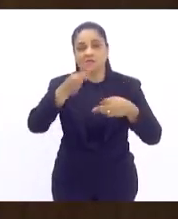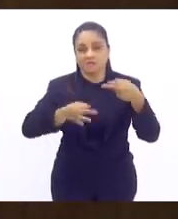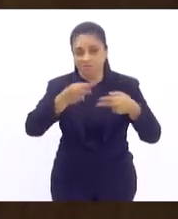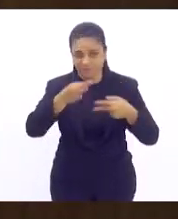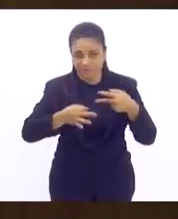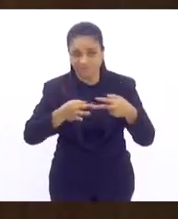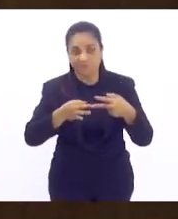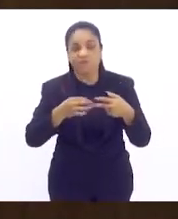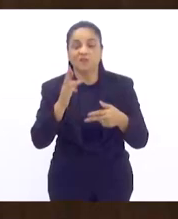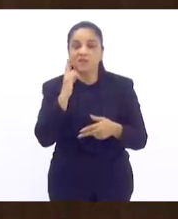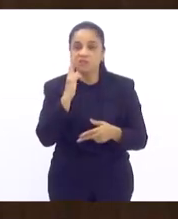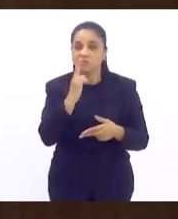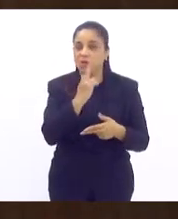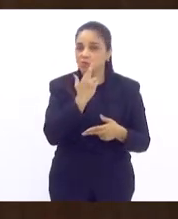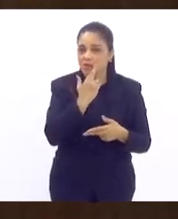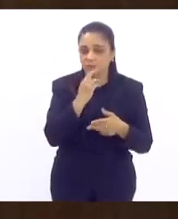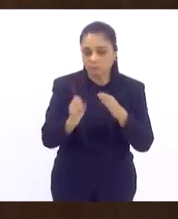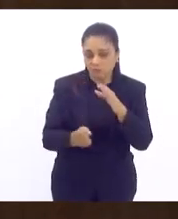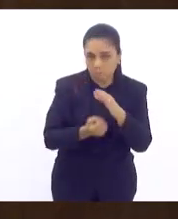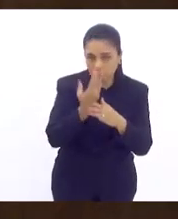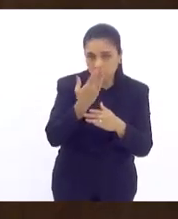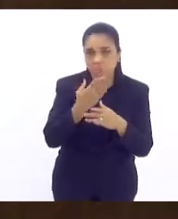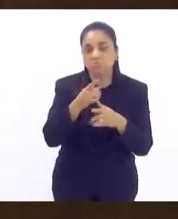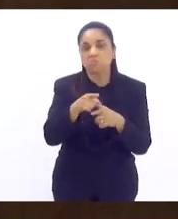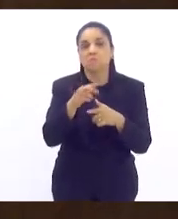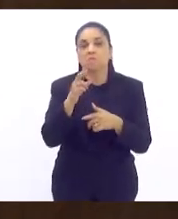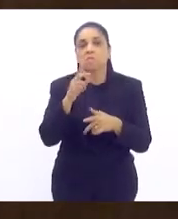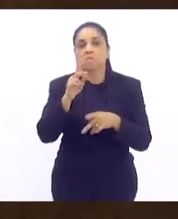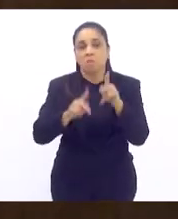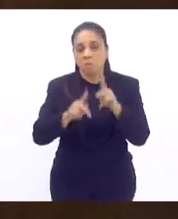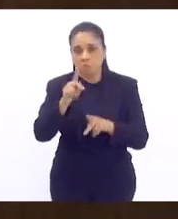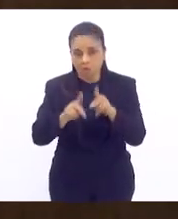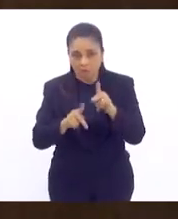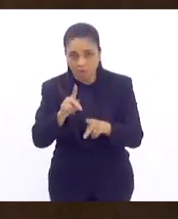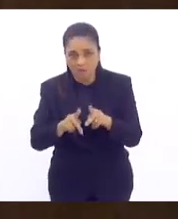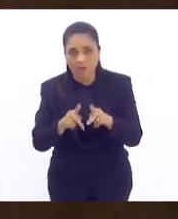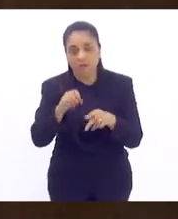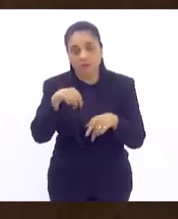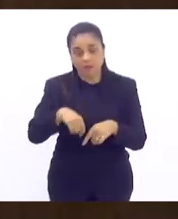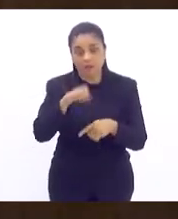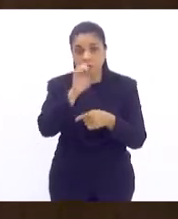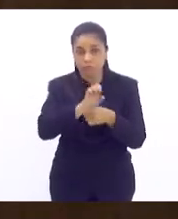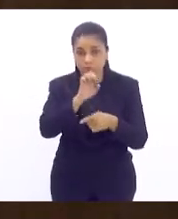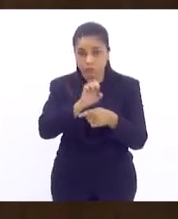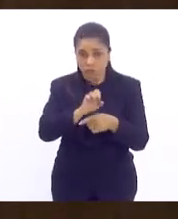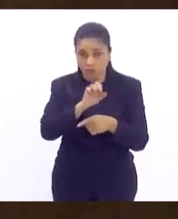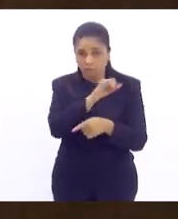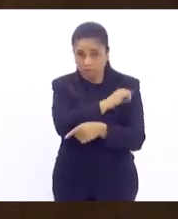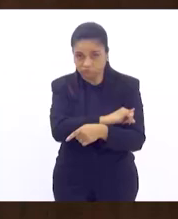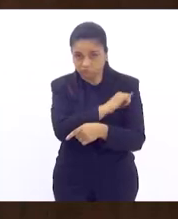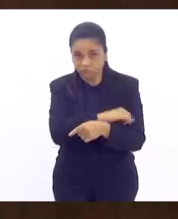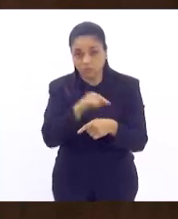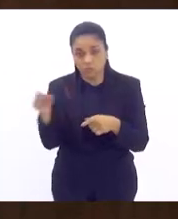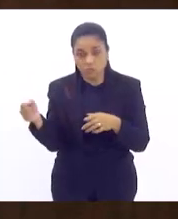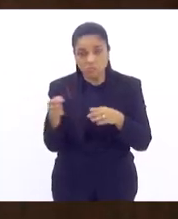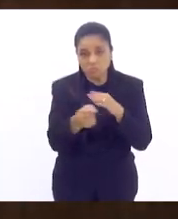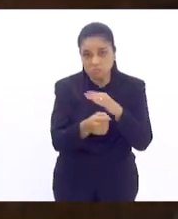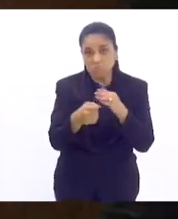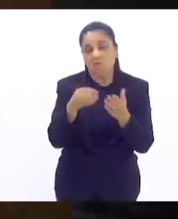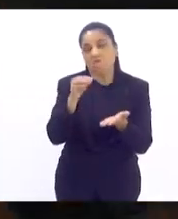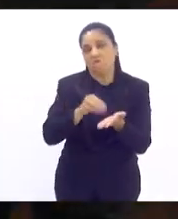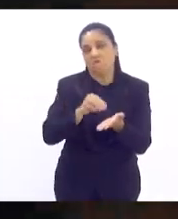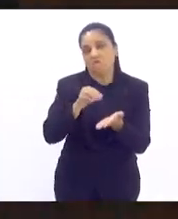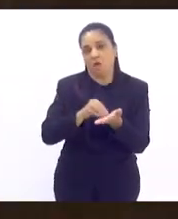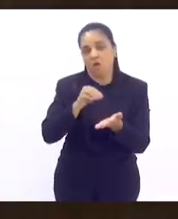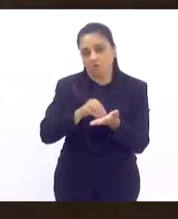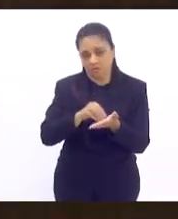restaurantes populares com preço popular, principalmente no Estado onde o desemprego é uma das realidades mais